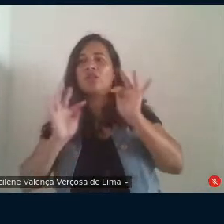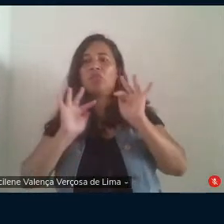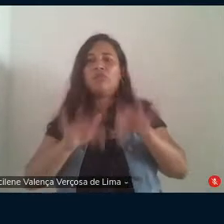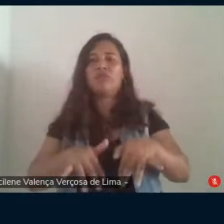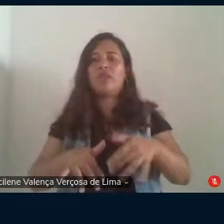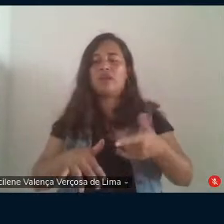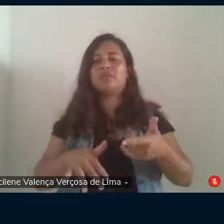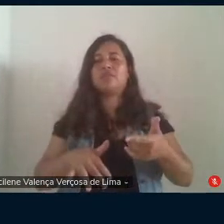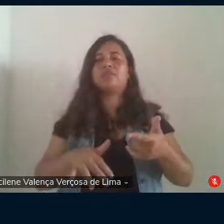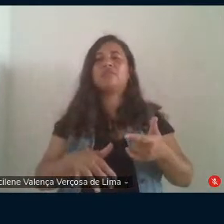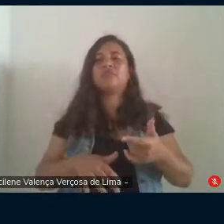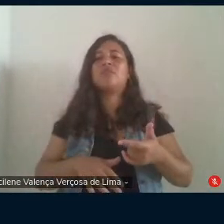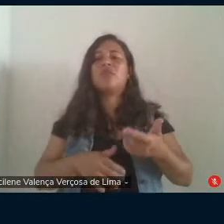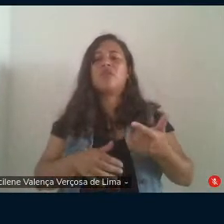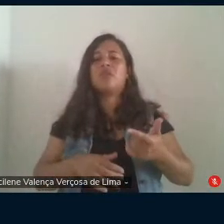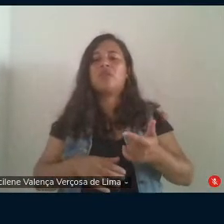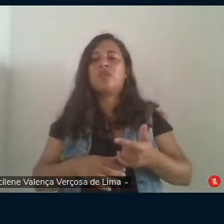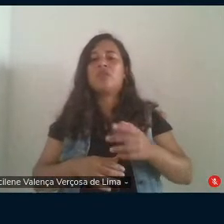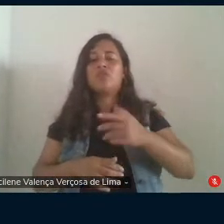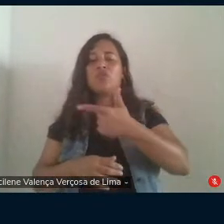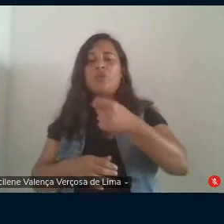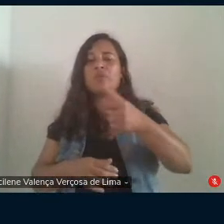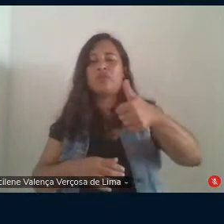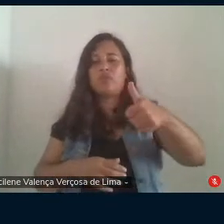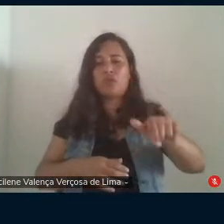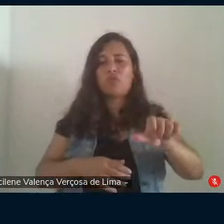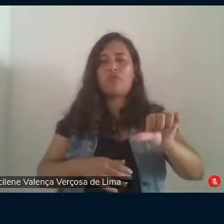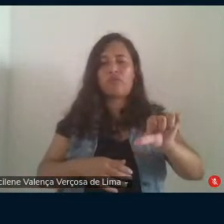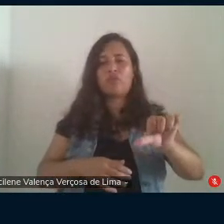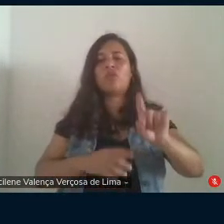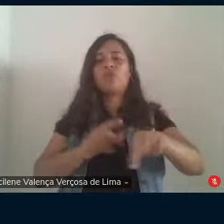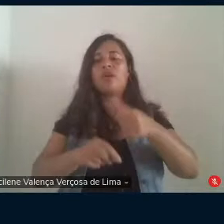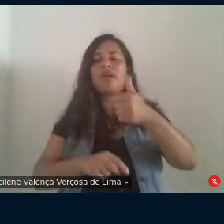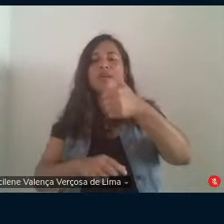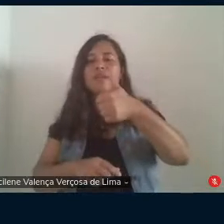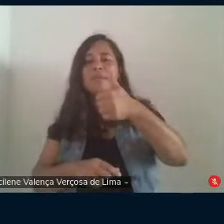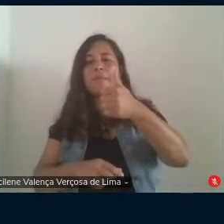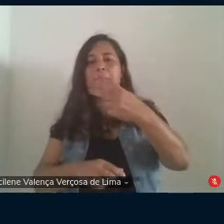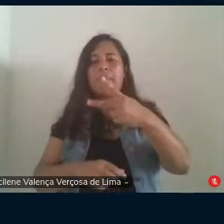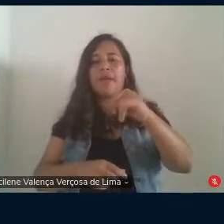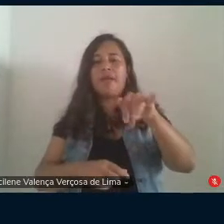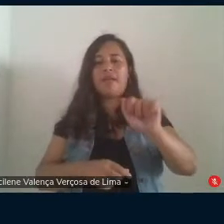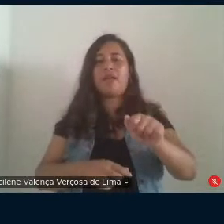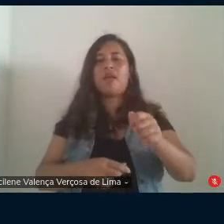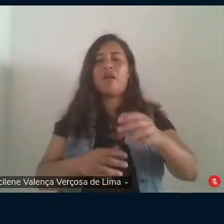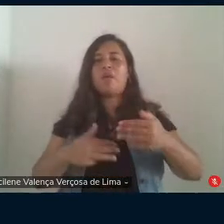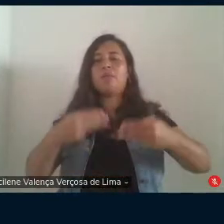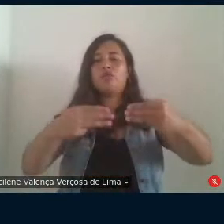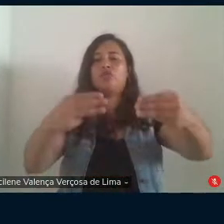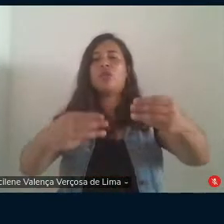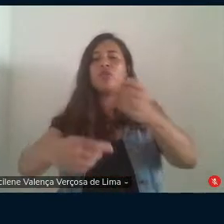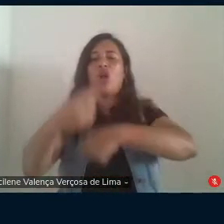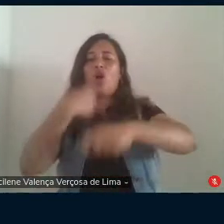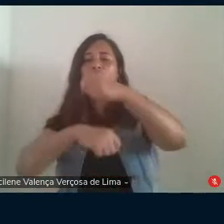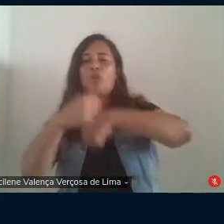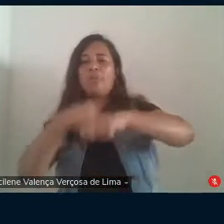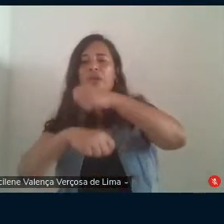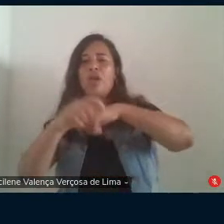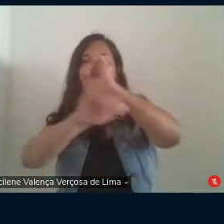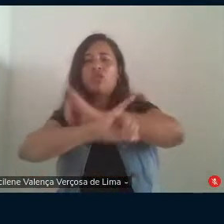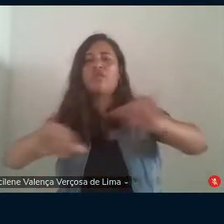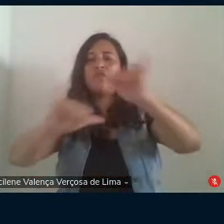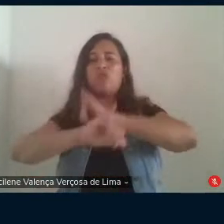2019 o Instituto de Pesquisa Econômica Aplicada IPEA do Ministério da Economia divulgava mais um resultado de seus